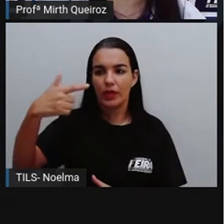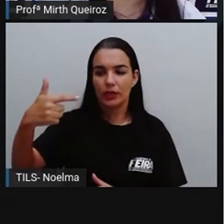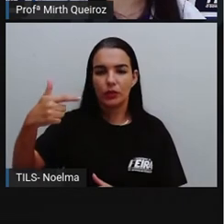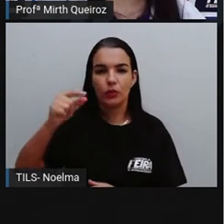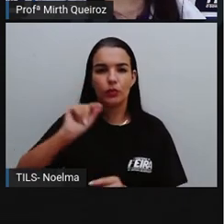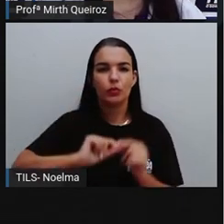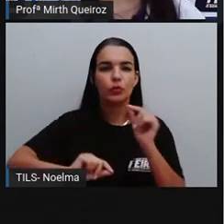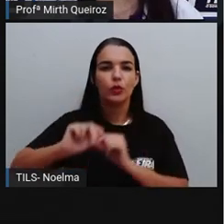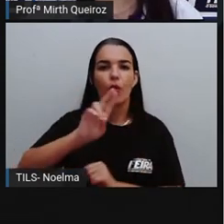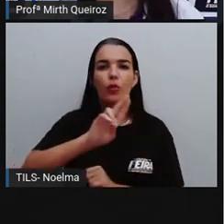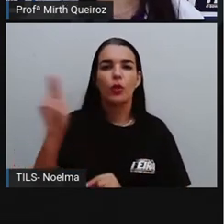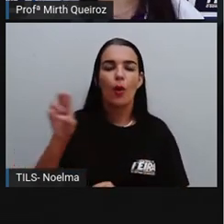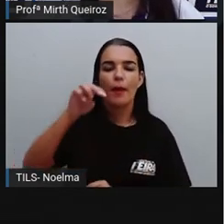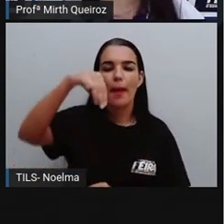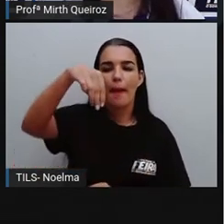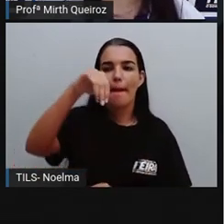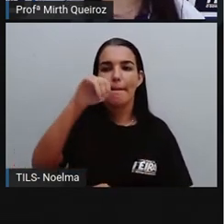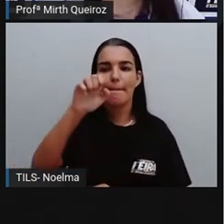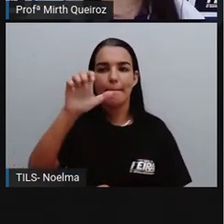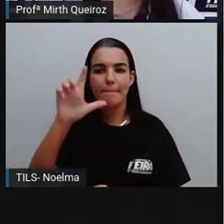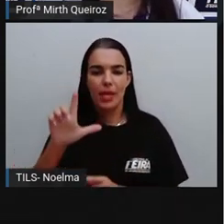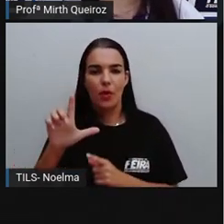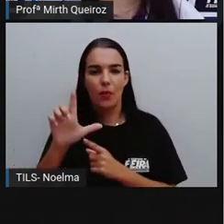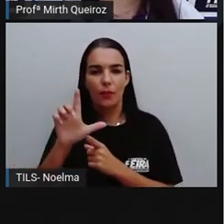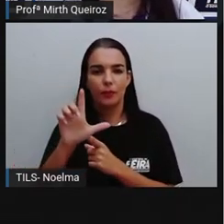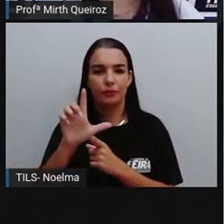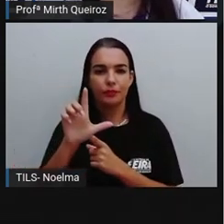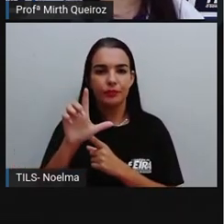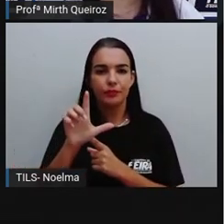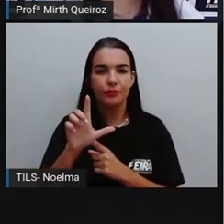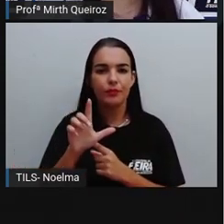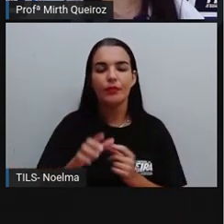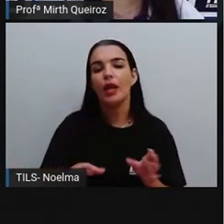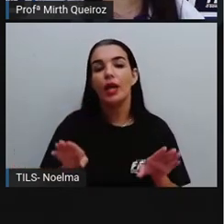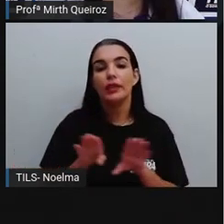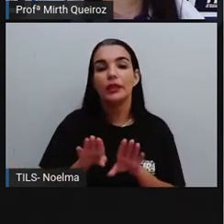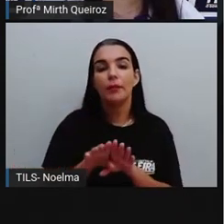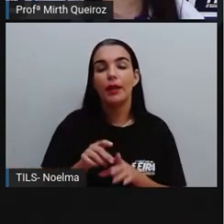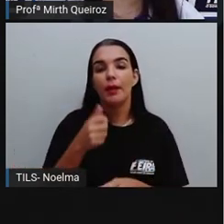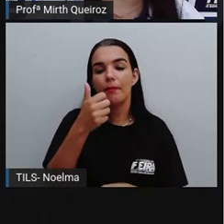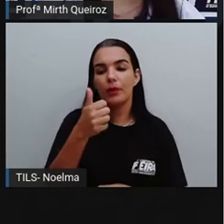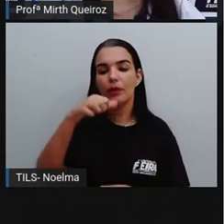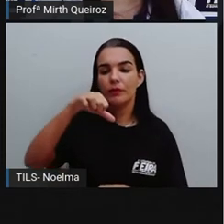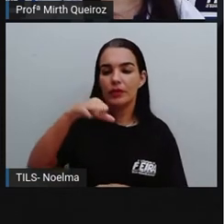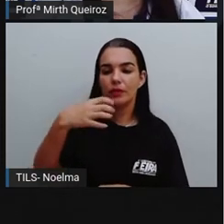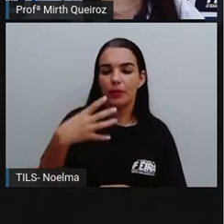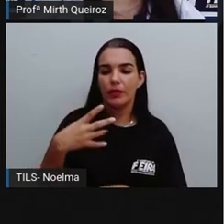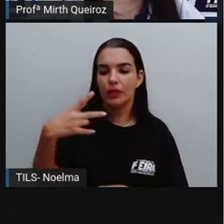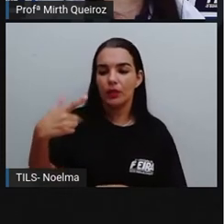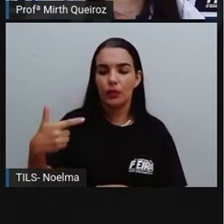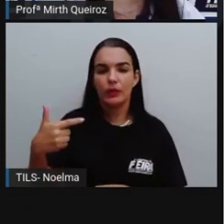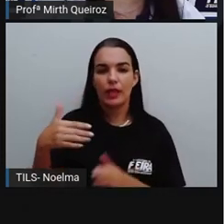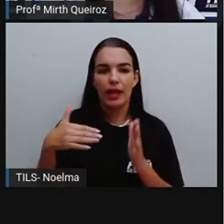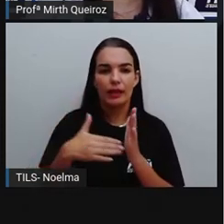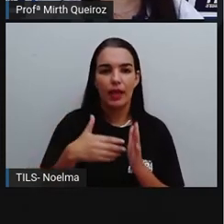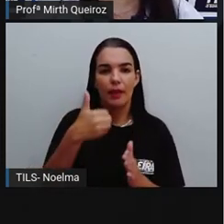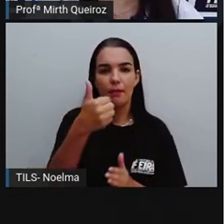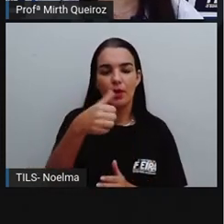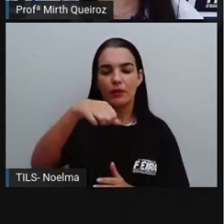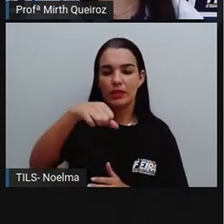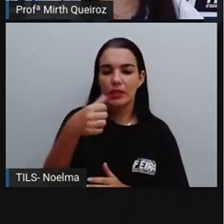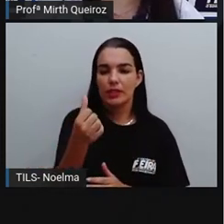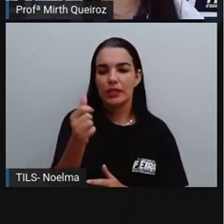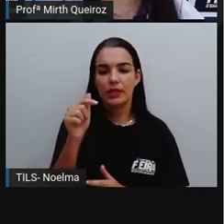réis, né? De 1942 a 1967, o cruzeiro. Aí tivemos o Cruzeiro